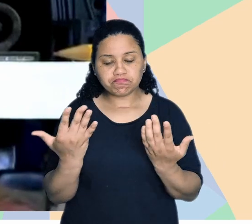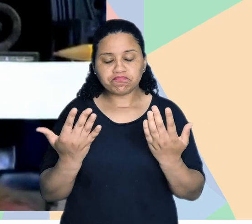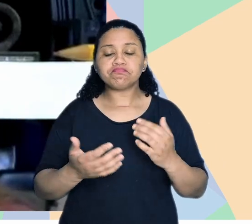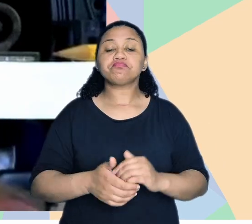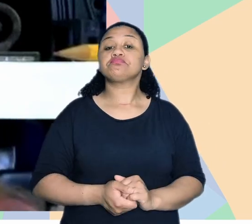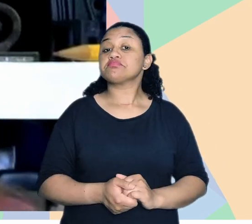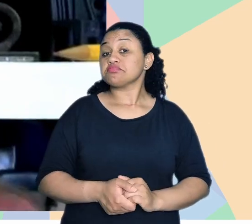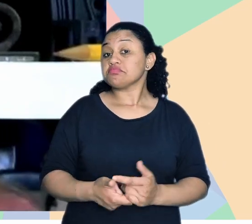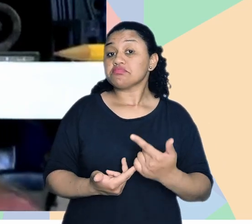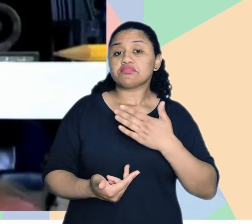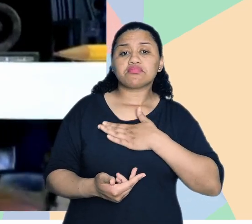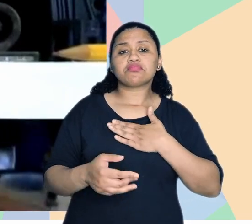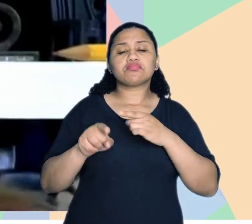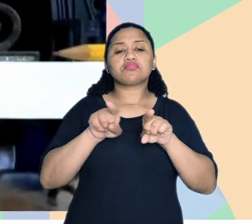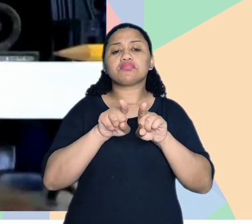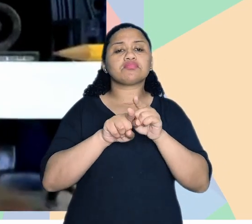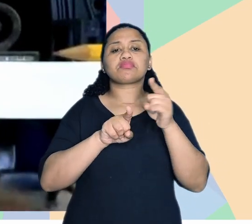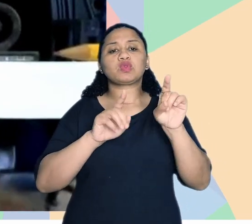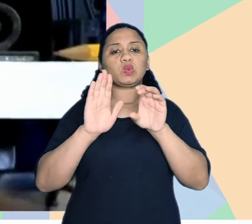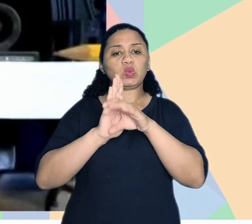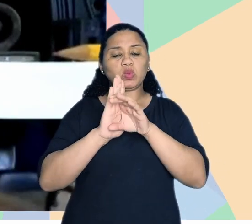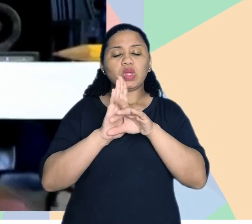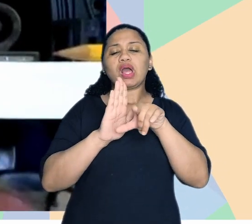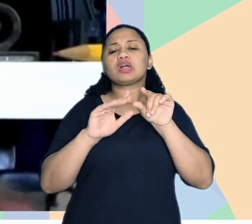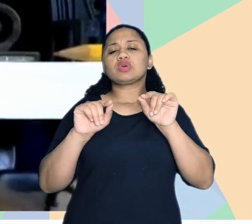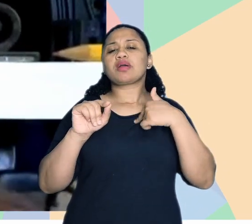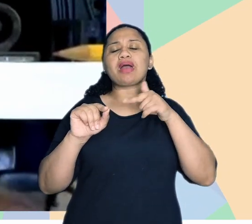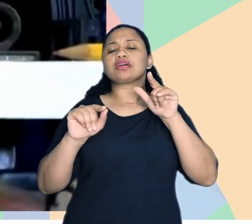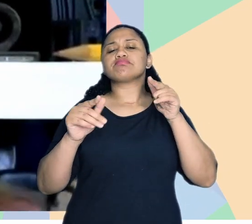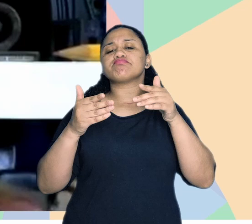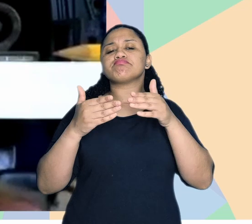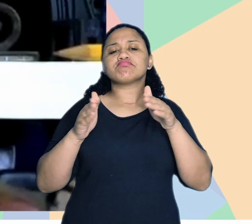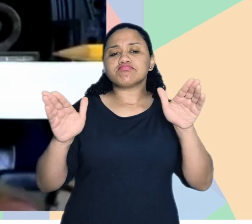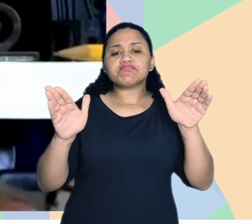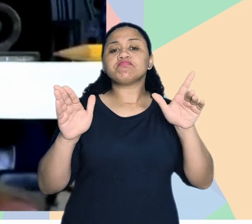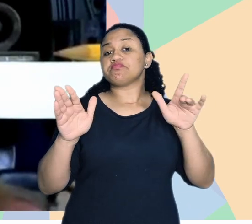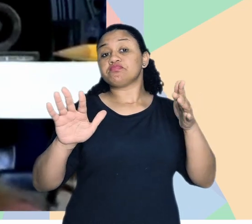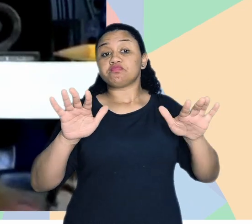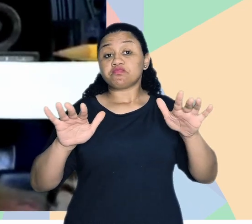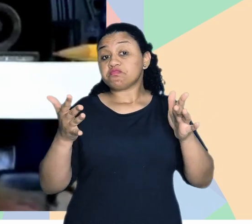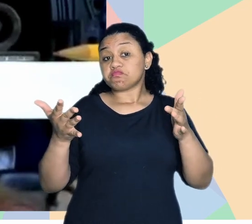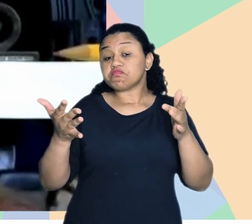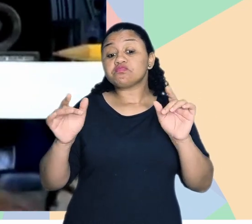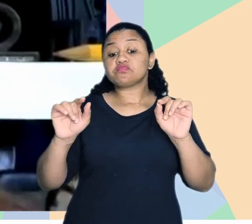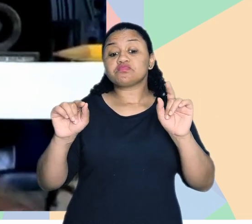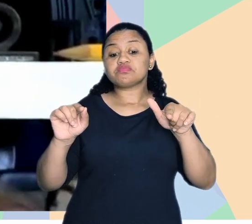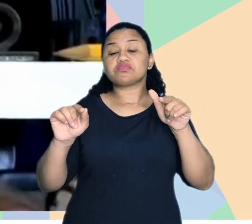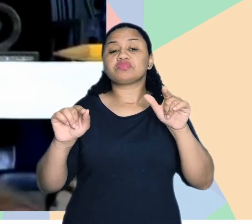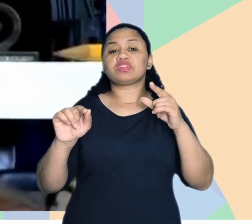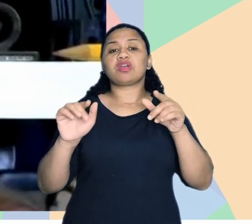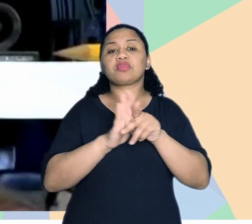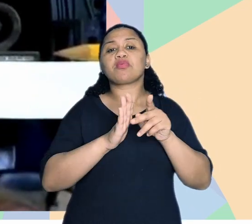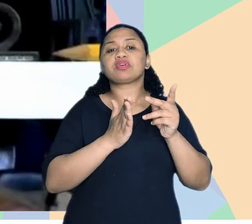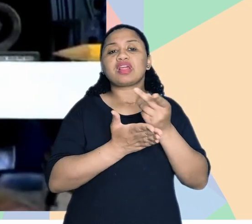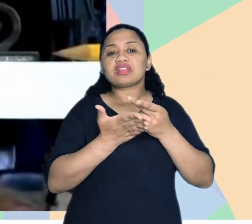E aí, eu gosto de trazer também uma outra definição, que é um pouco mais ampla, né? Talvez, ainda, que é de desenho